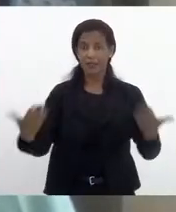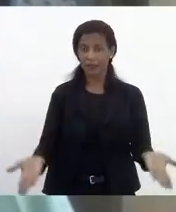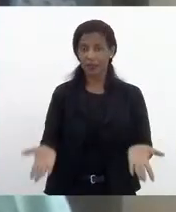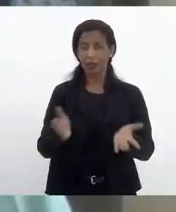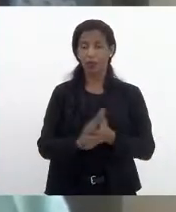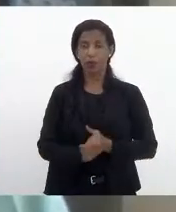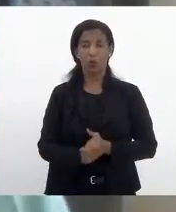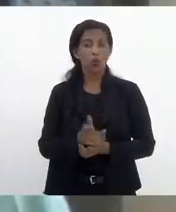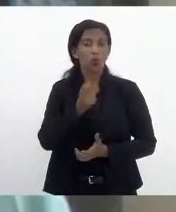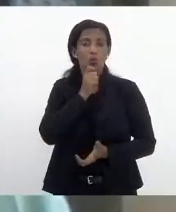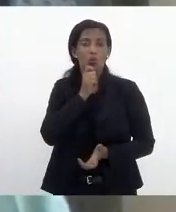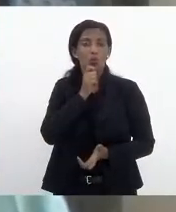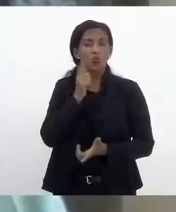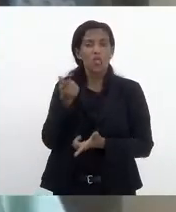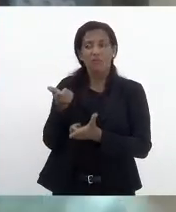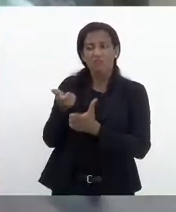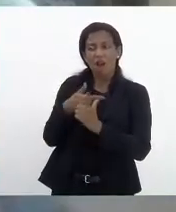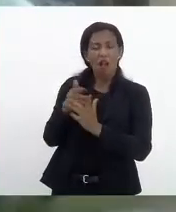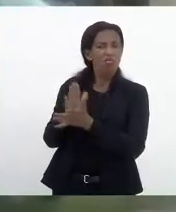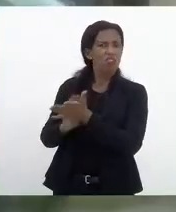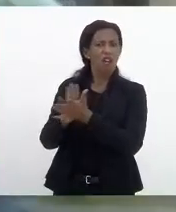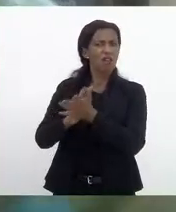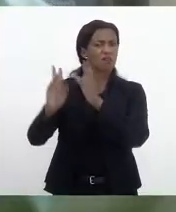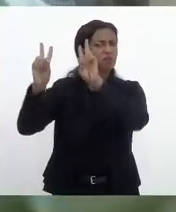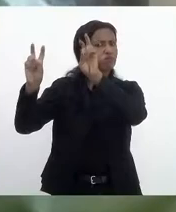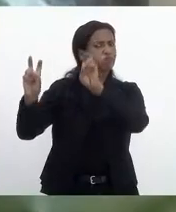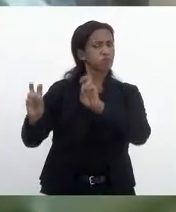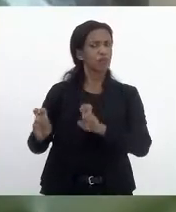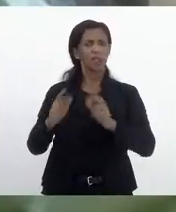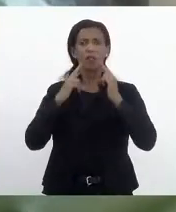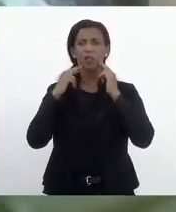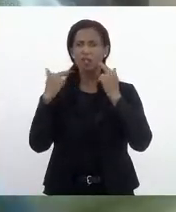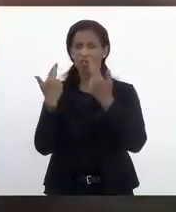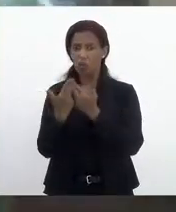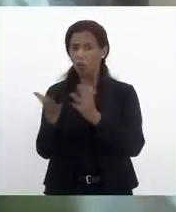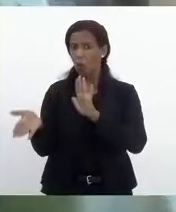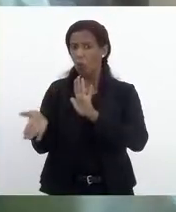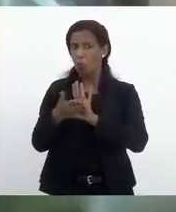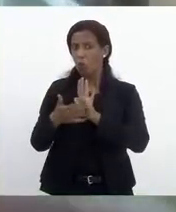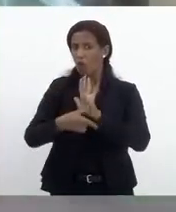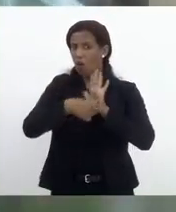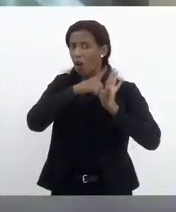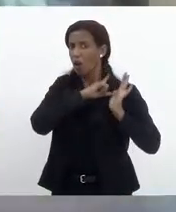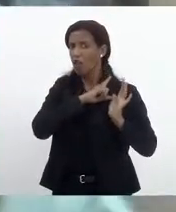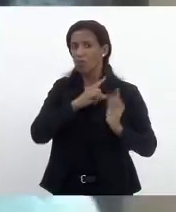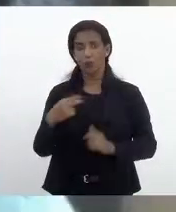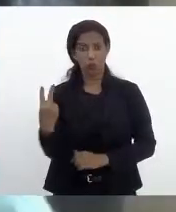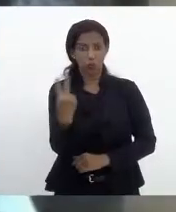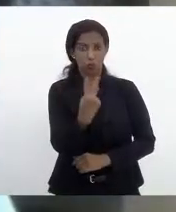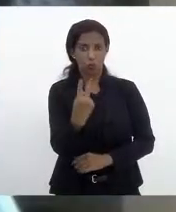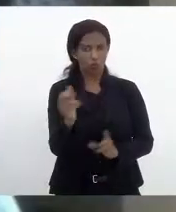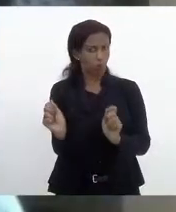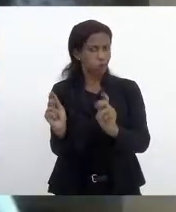não há pendência relevante sobre o assunto, e as audiências foram feitas anterior, foram duas.